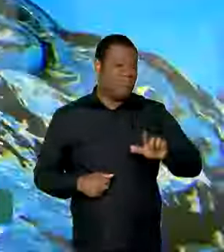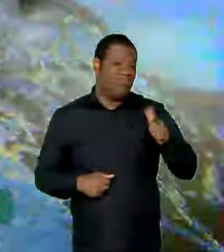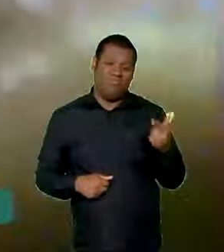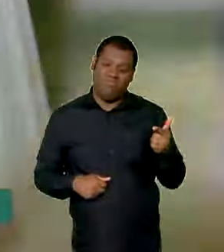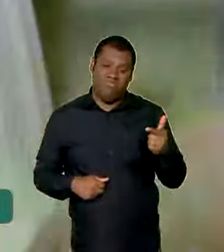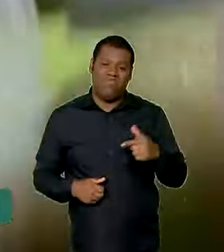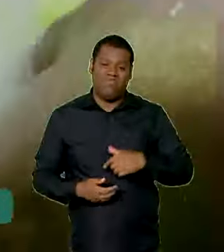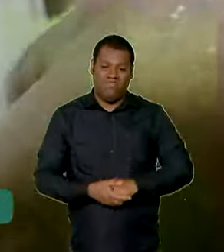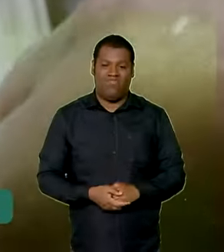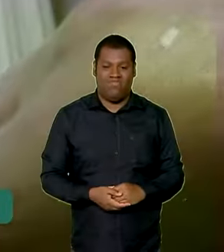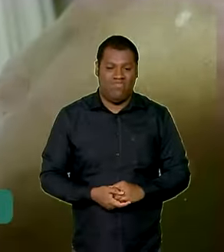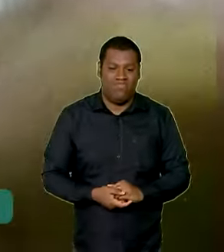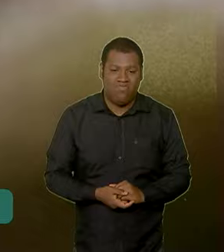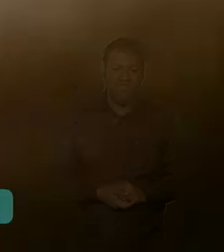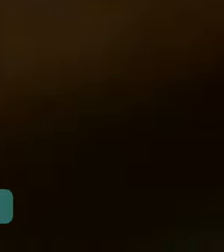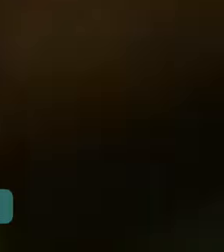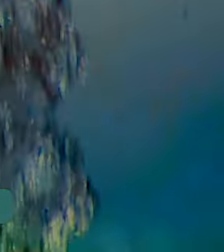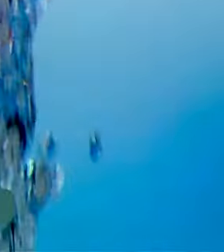desafio.